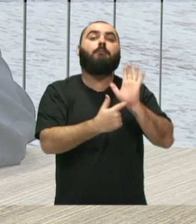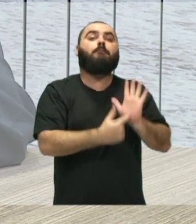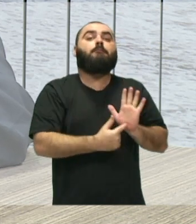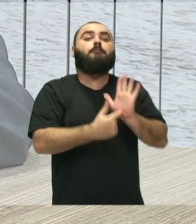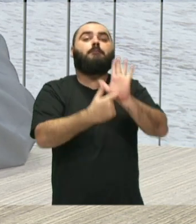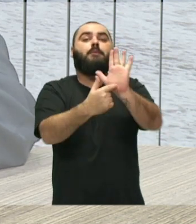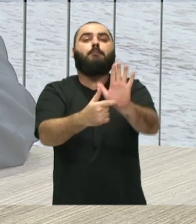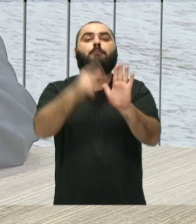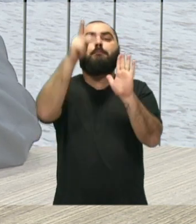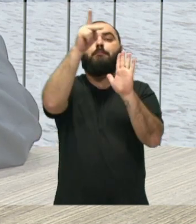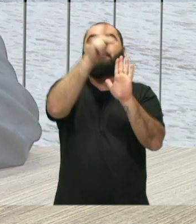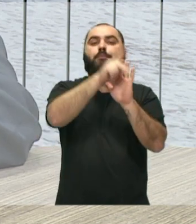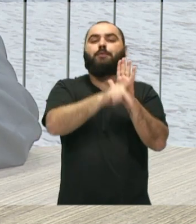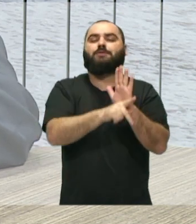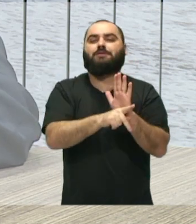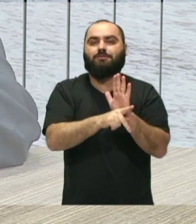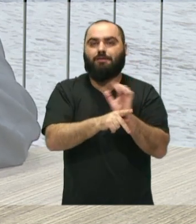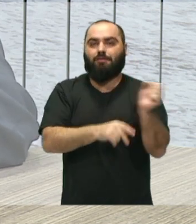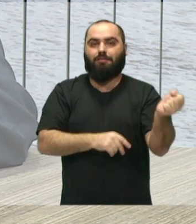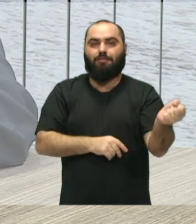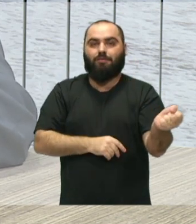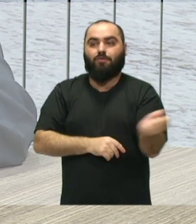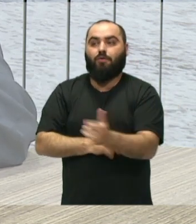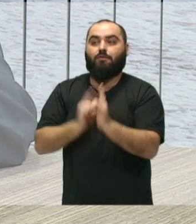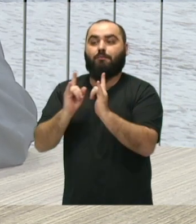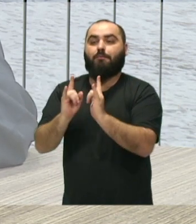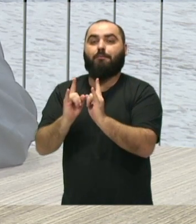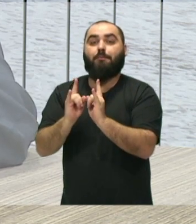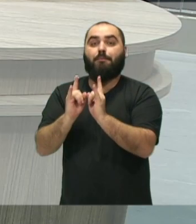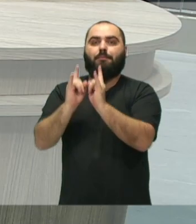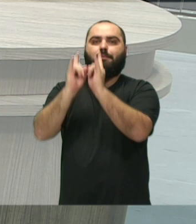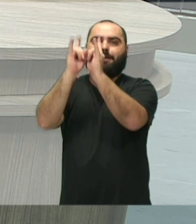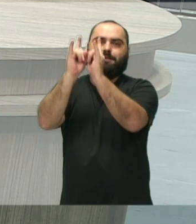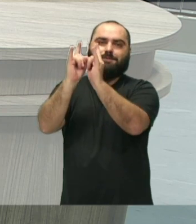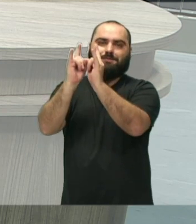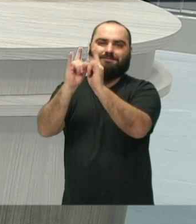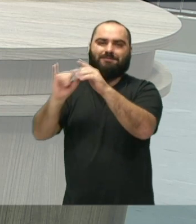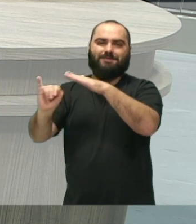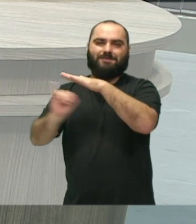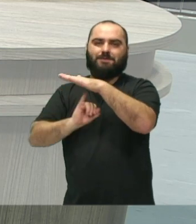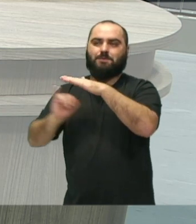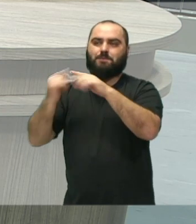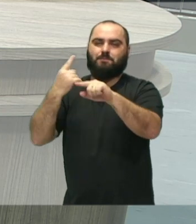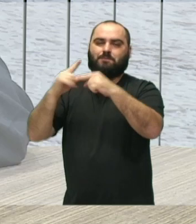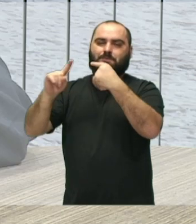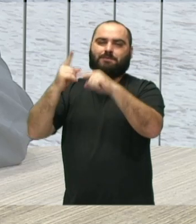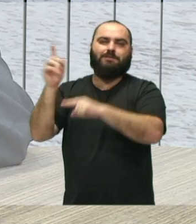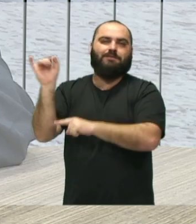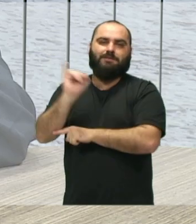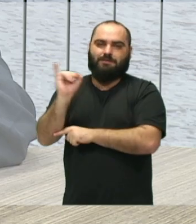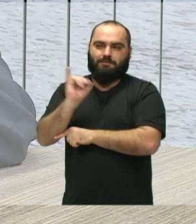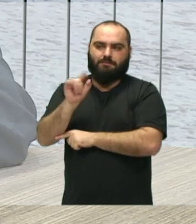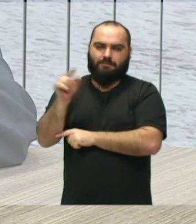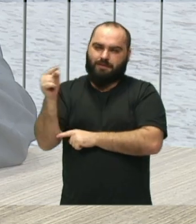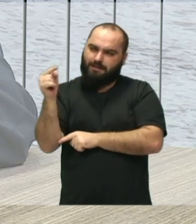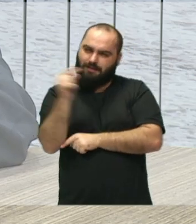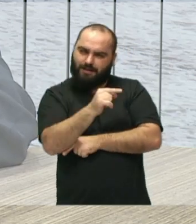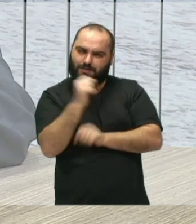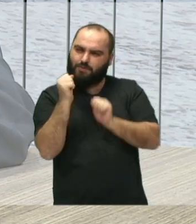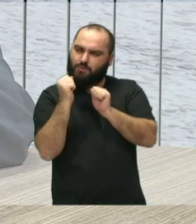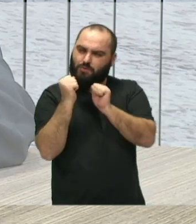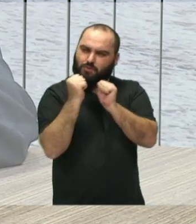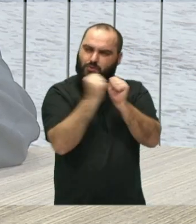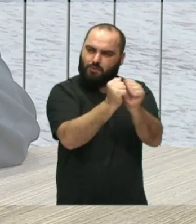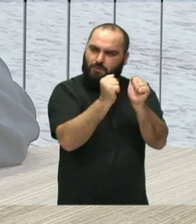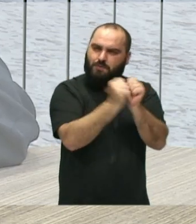o projeto da nova sede do Conservatório de Música de Itajaí, que ficará ali junto, em anexo,